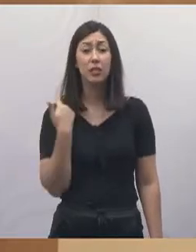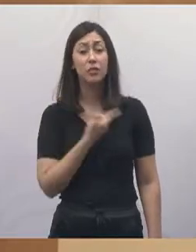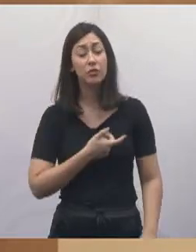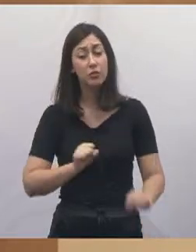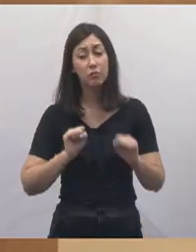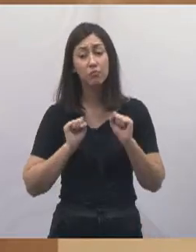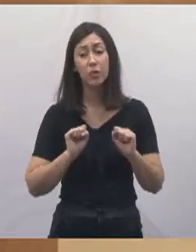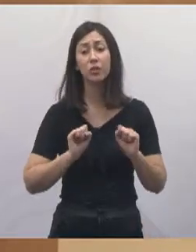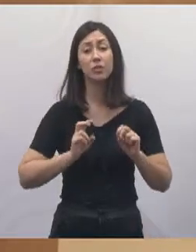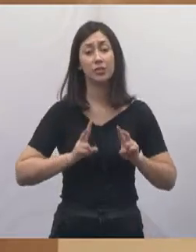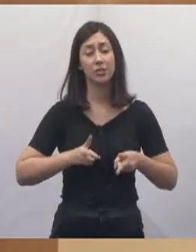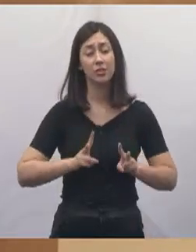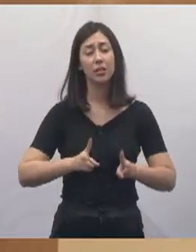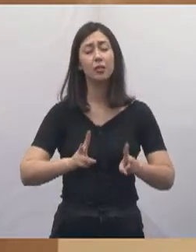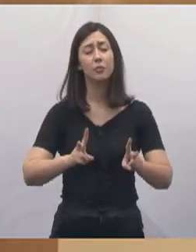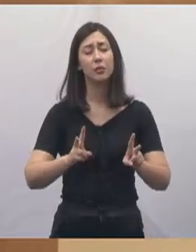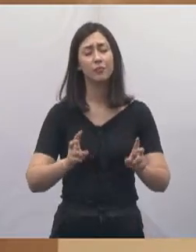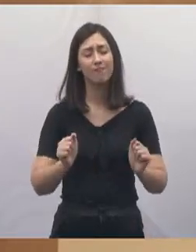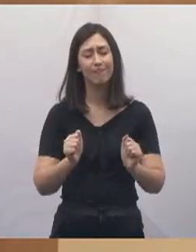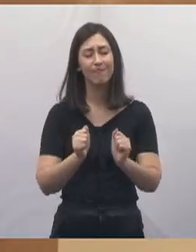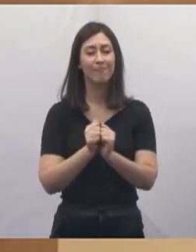presente na vida de cada um de nós.